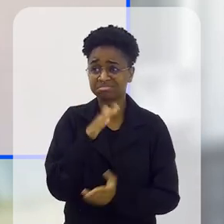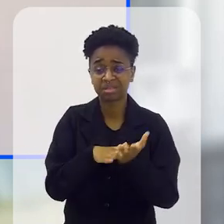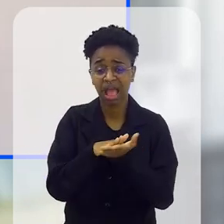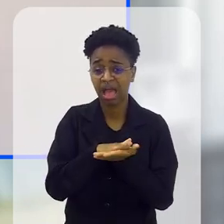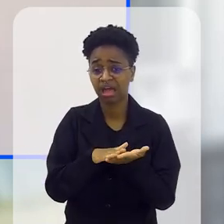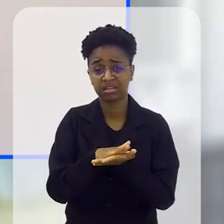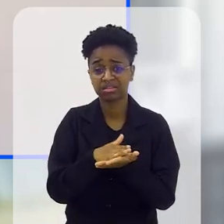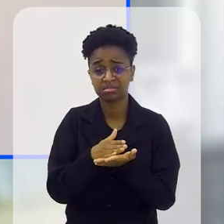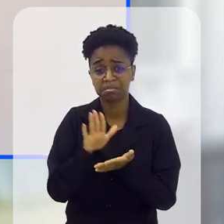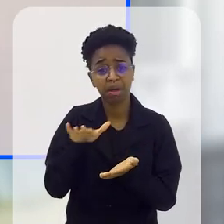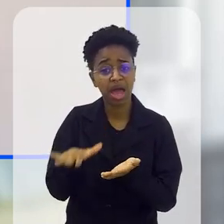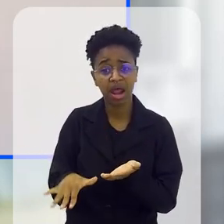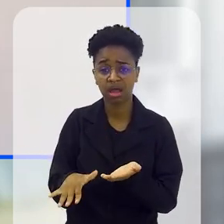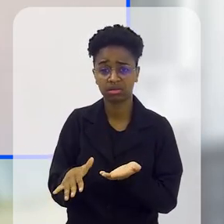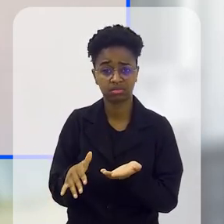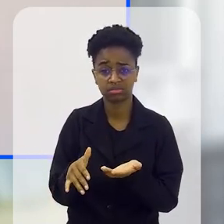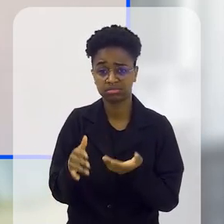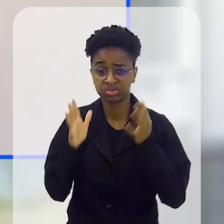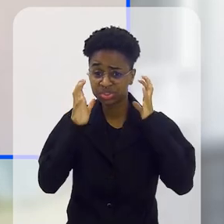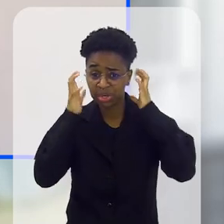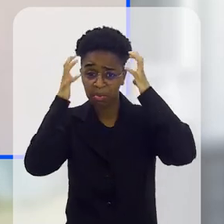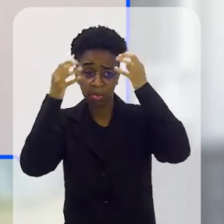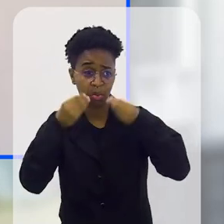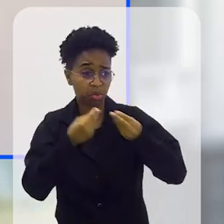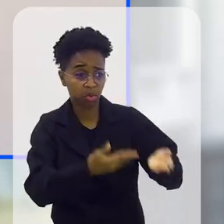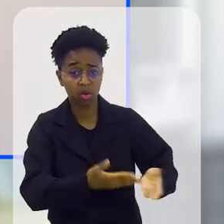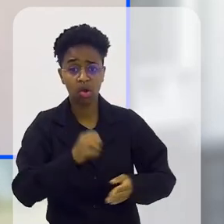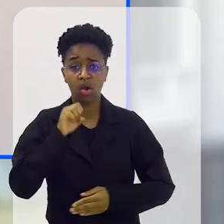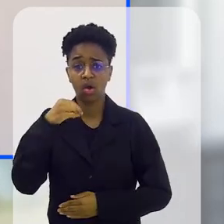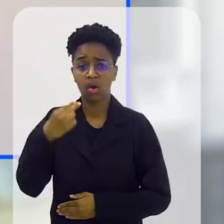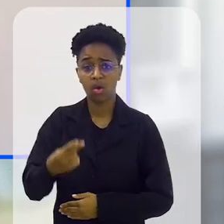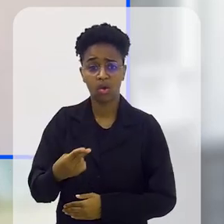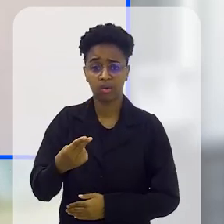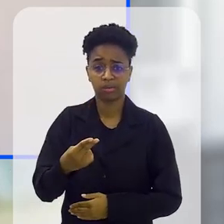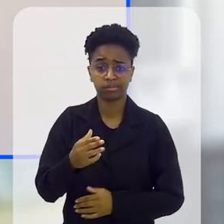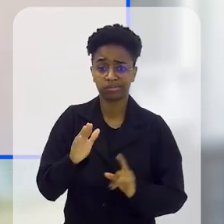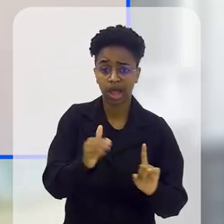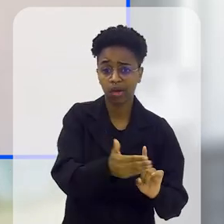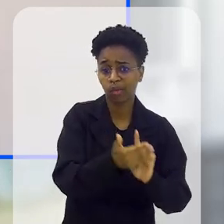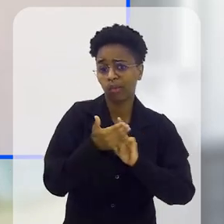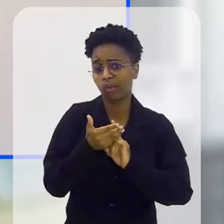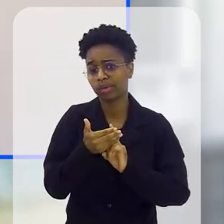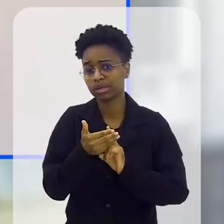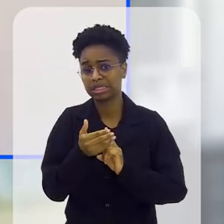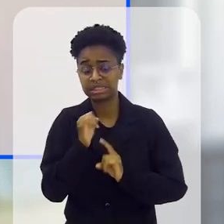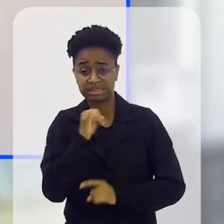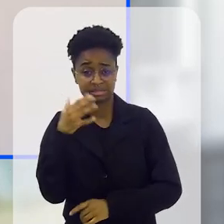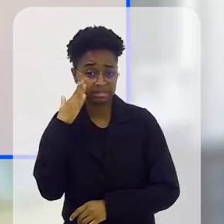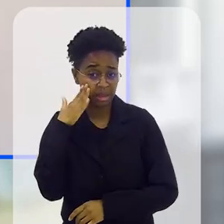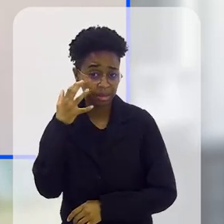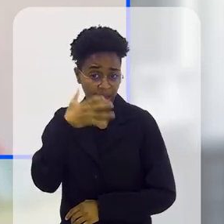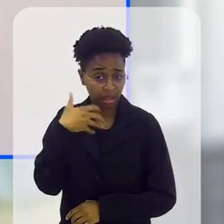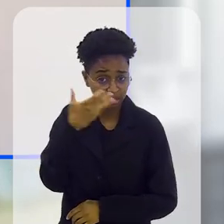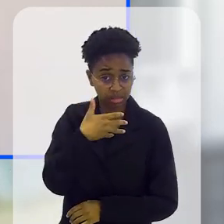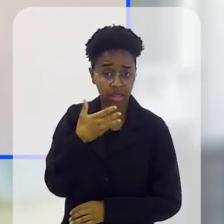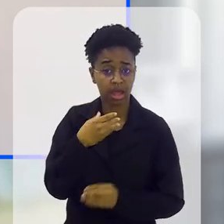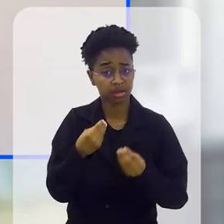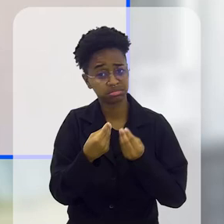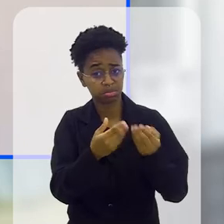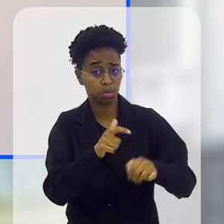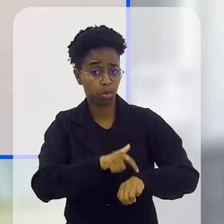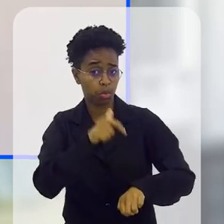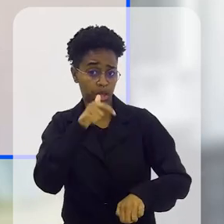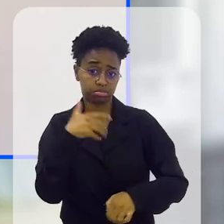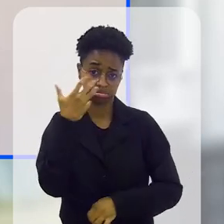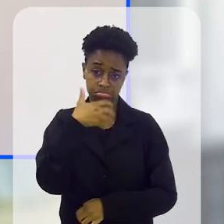para a gente não custa nada. O é você dar um shampoo, você oferecer um acolhimento, se você sabe cantar, você